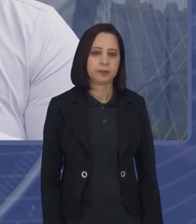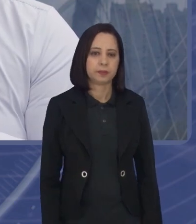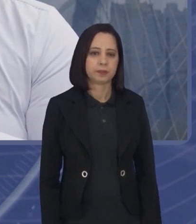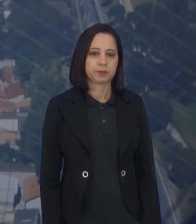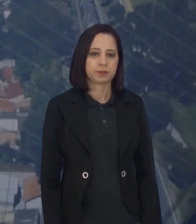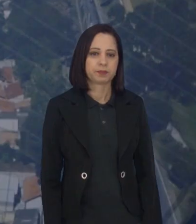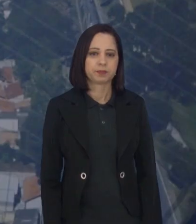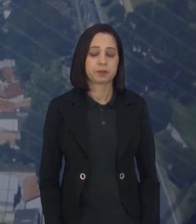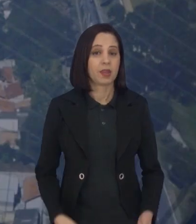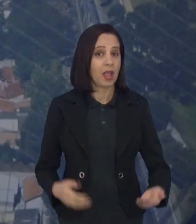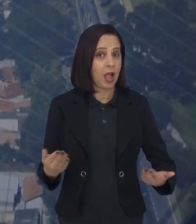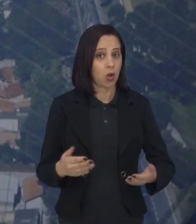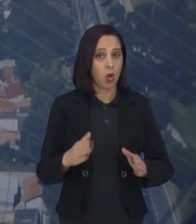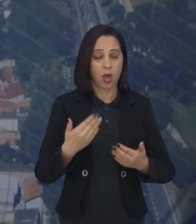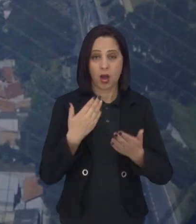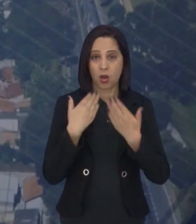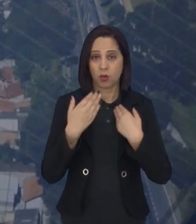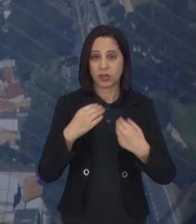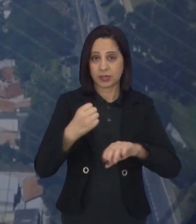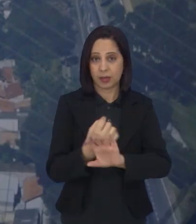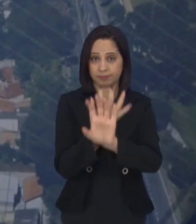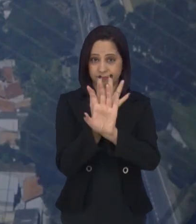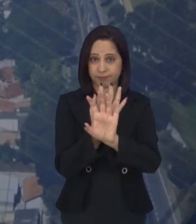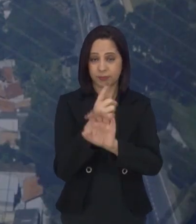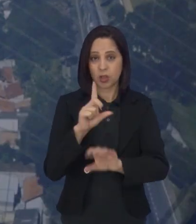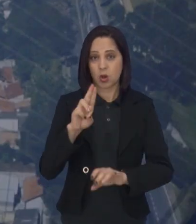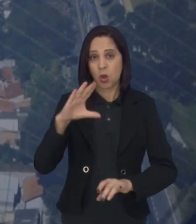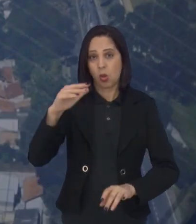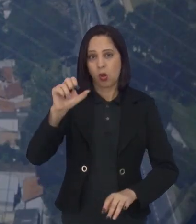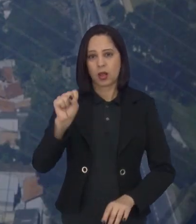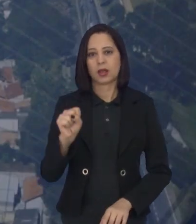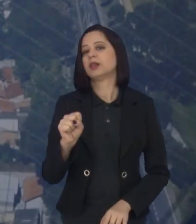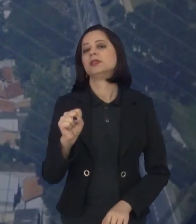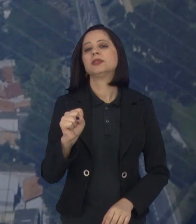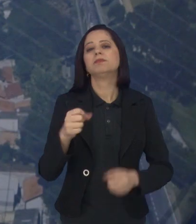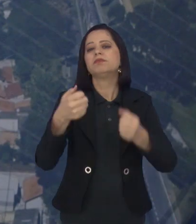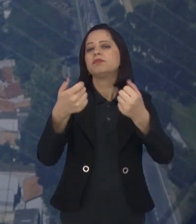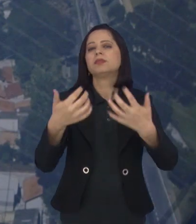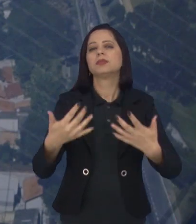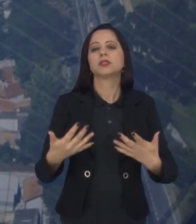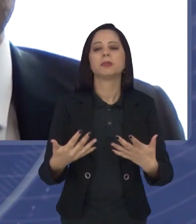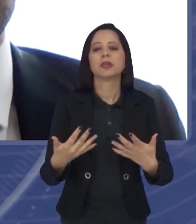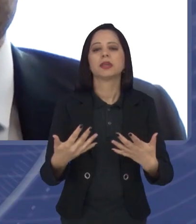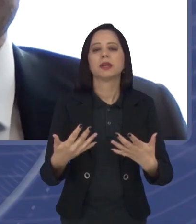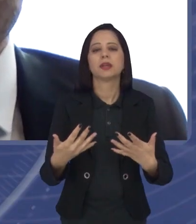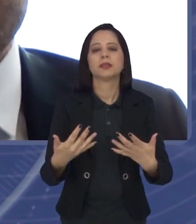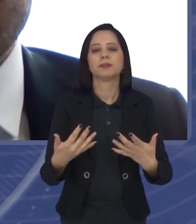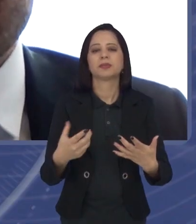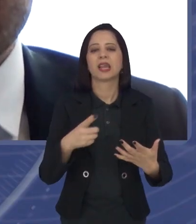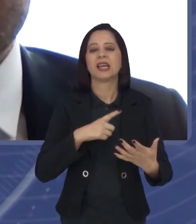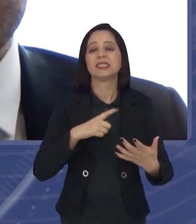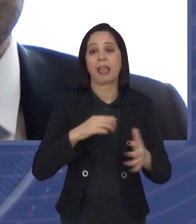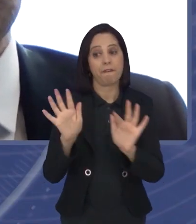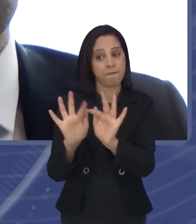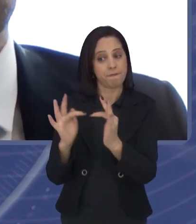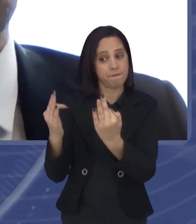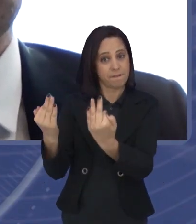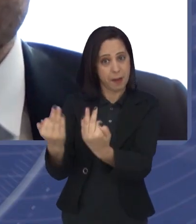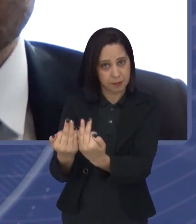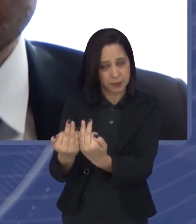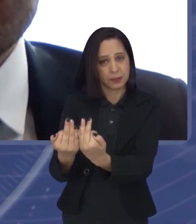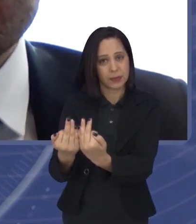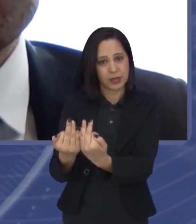Bom, quero voltar para o Lucas. Lucas, falar um pouquinho da situação hoje. Tem muitas famílias que quando